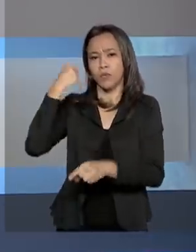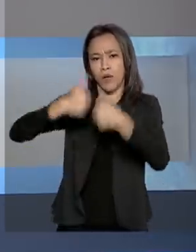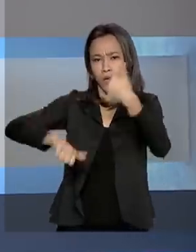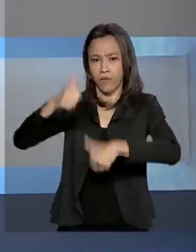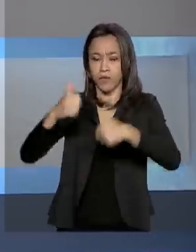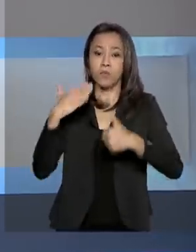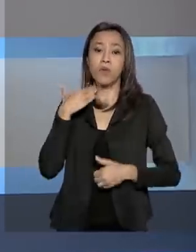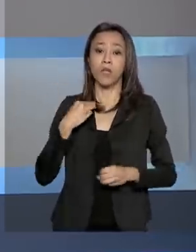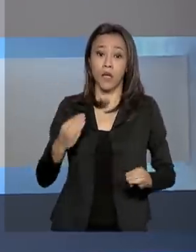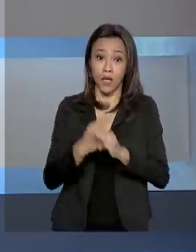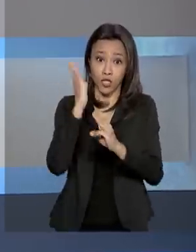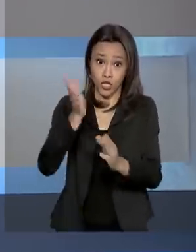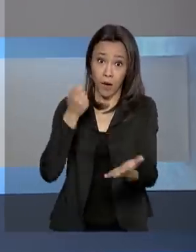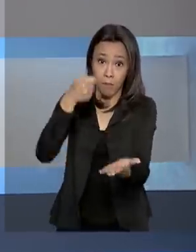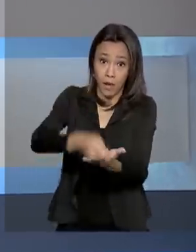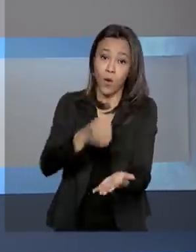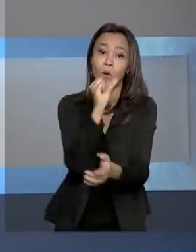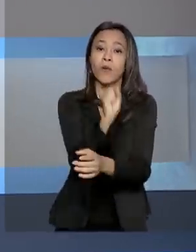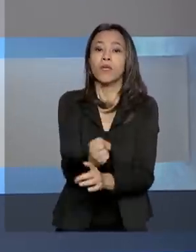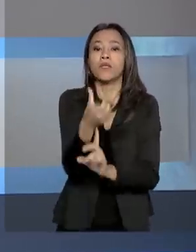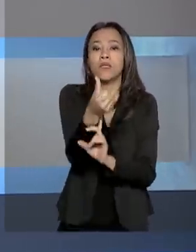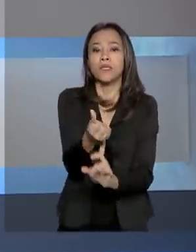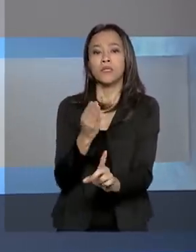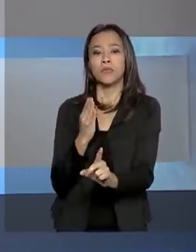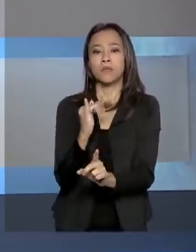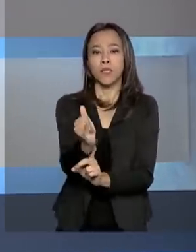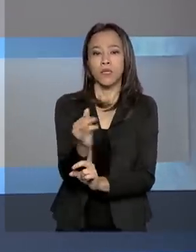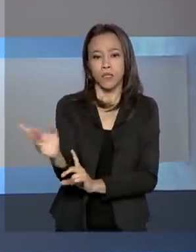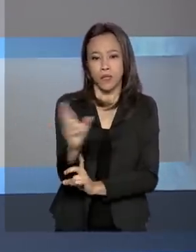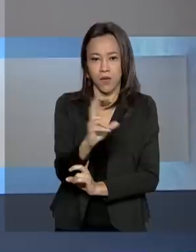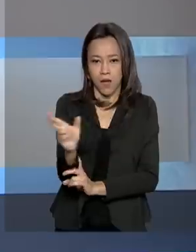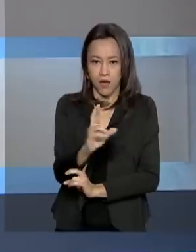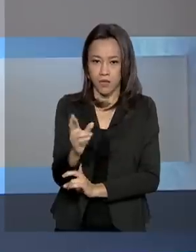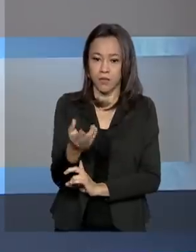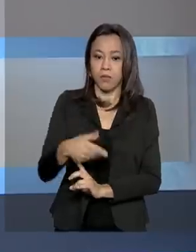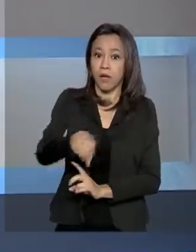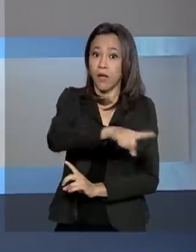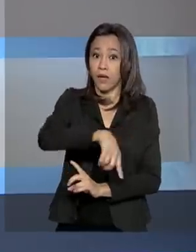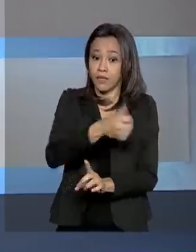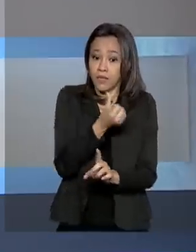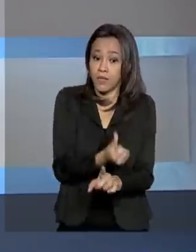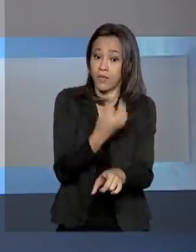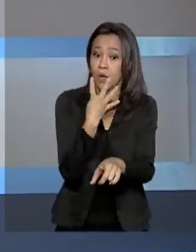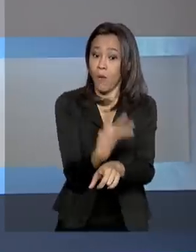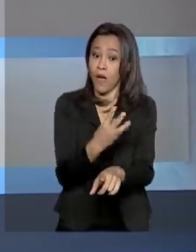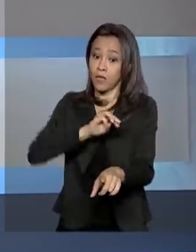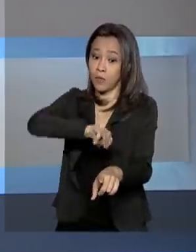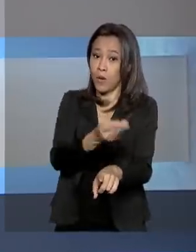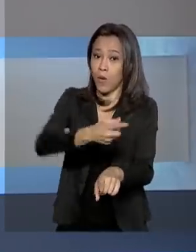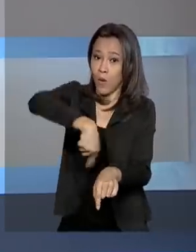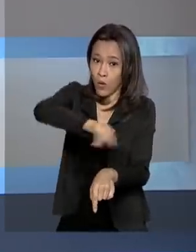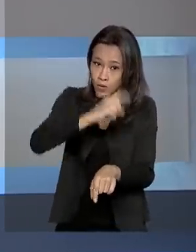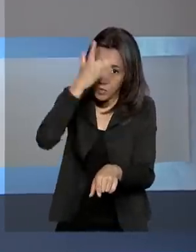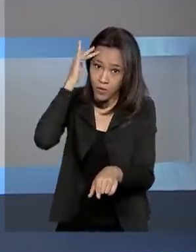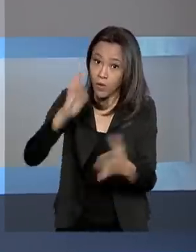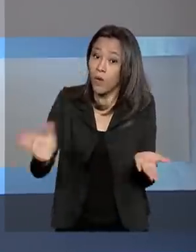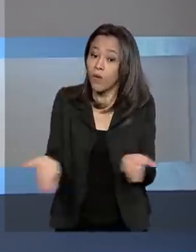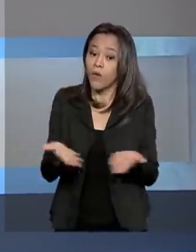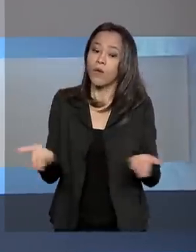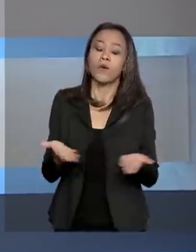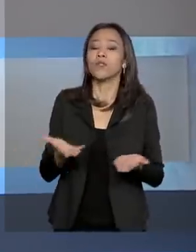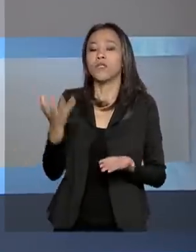pagos mais de 86 bilhões de reais em benefícios para 64 milhões e 100 mil pessoas. Hoje,